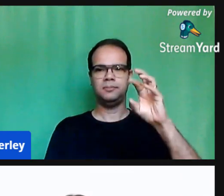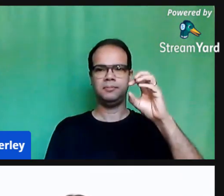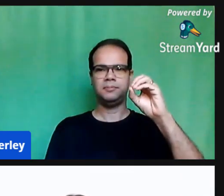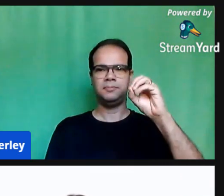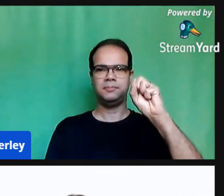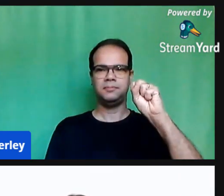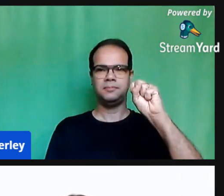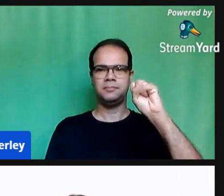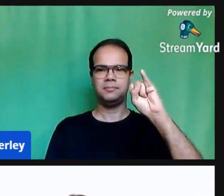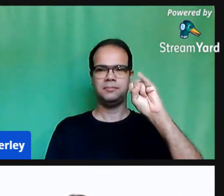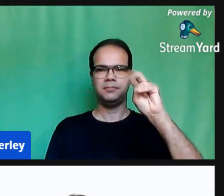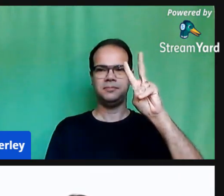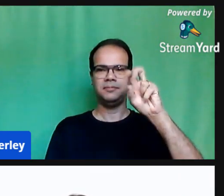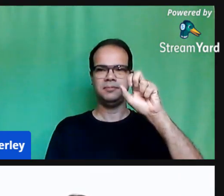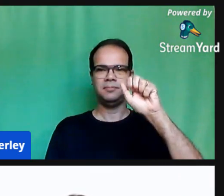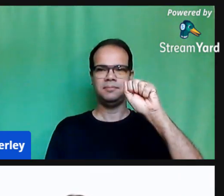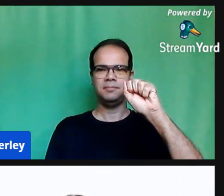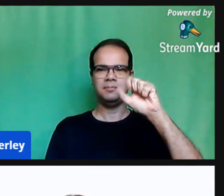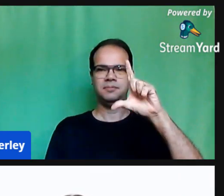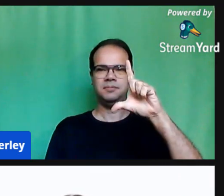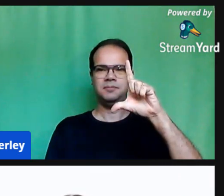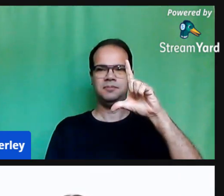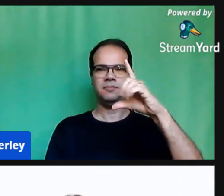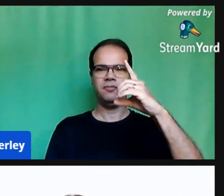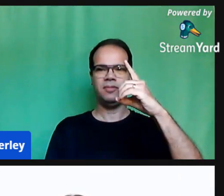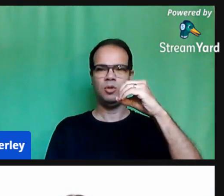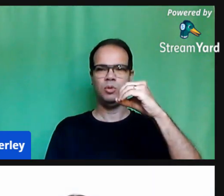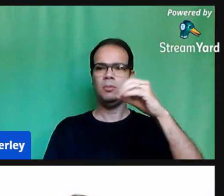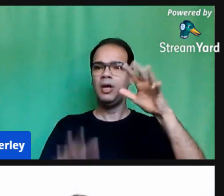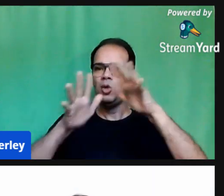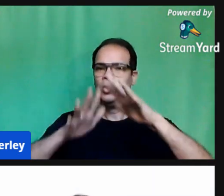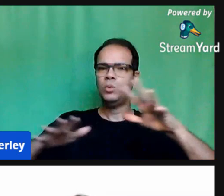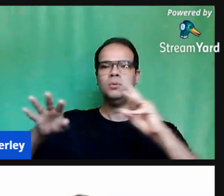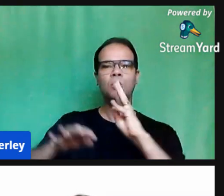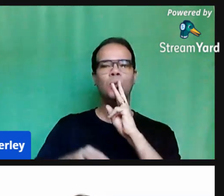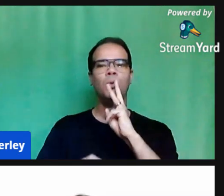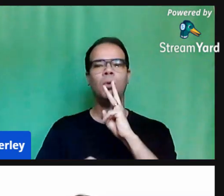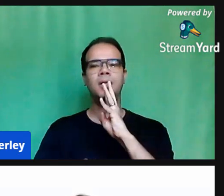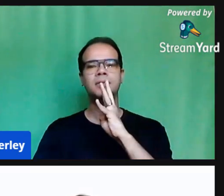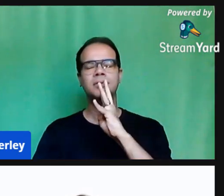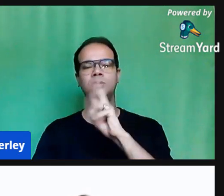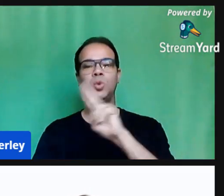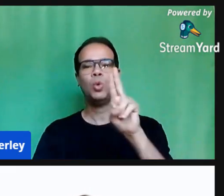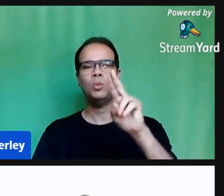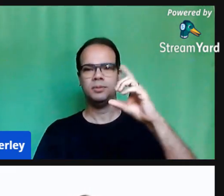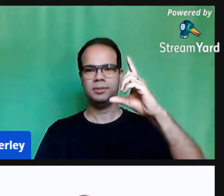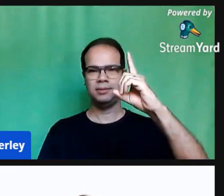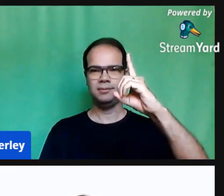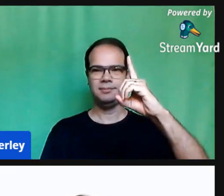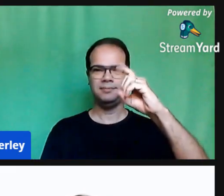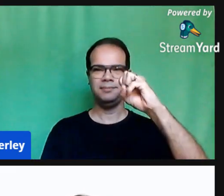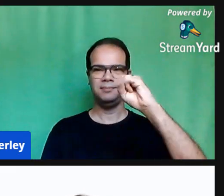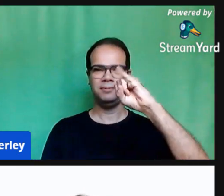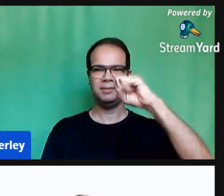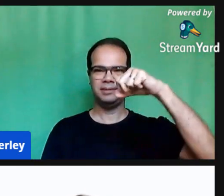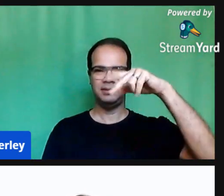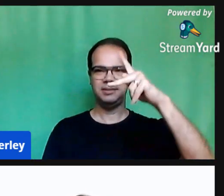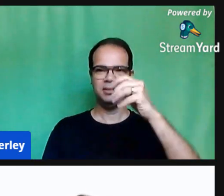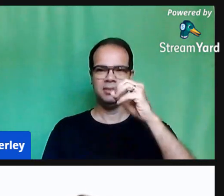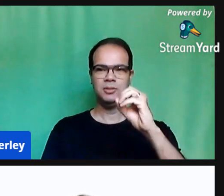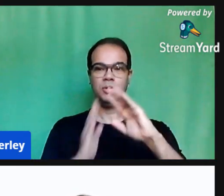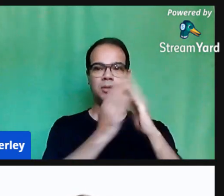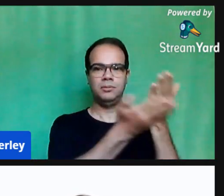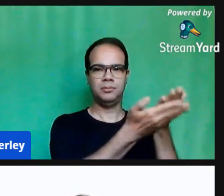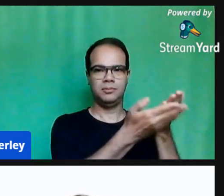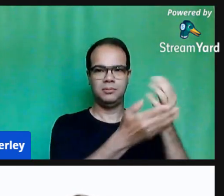conhecido como Dinho Diretor da Escola Municipal Nicolau Tragelli Olá, professor, seja bem